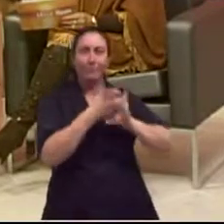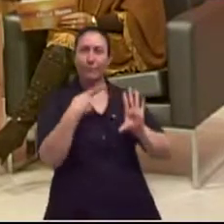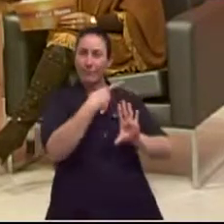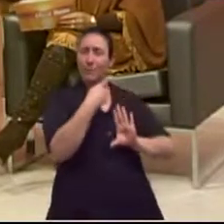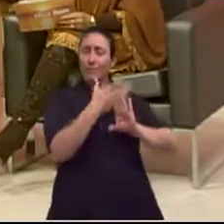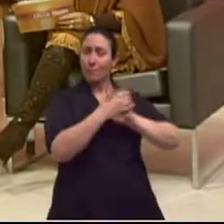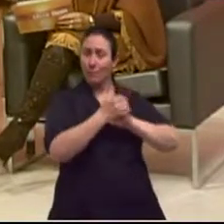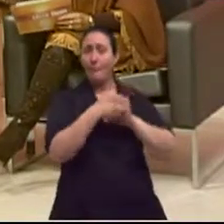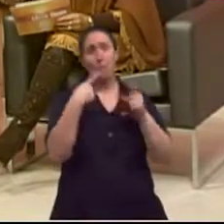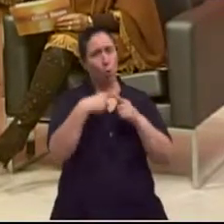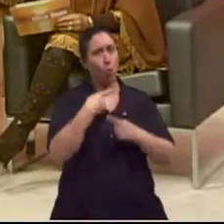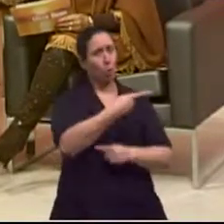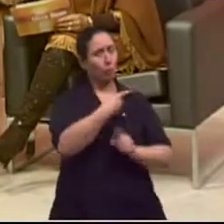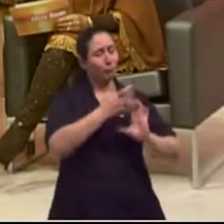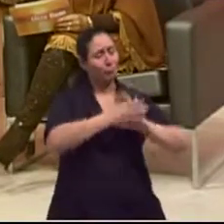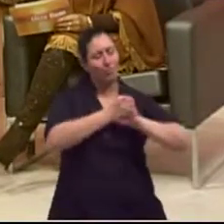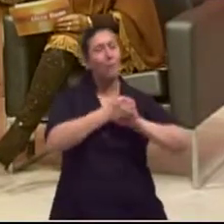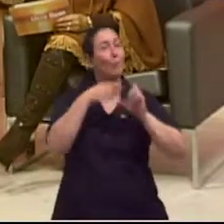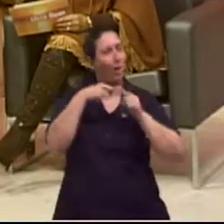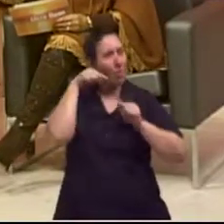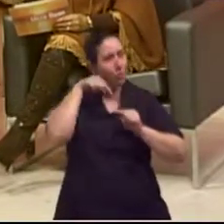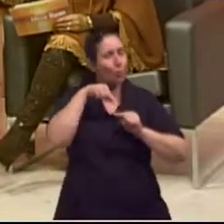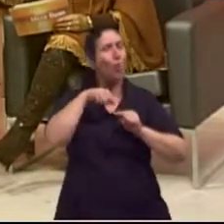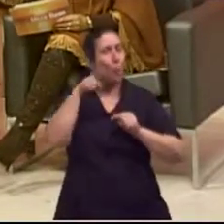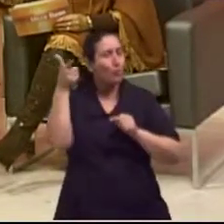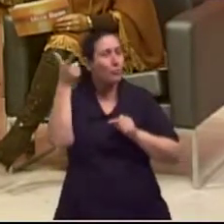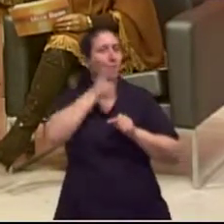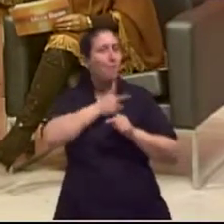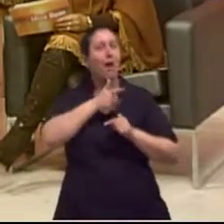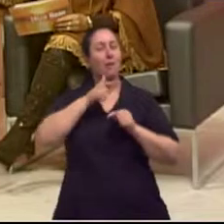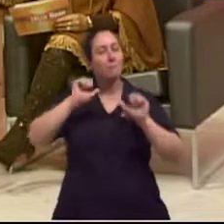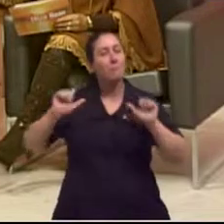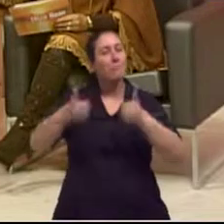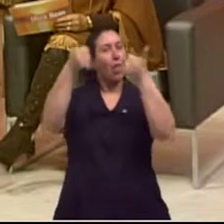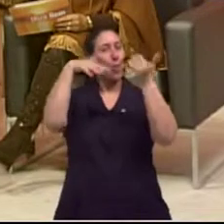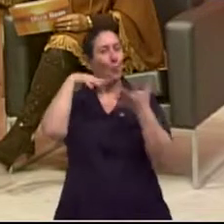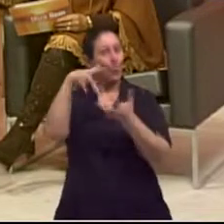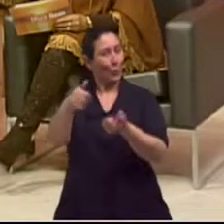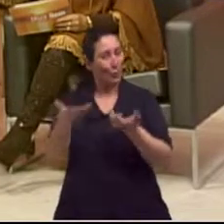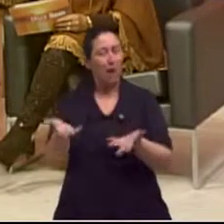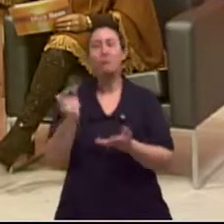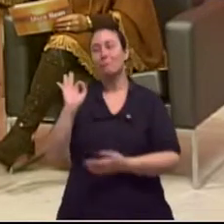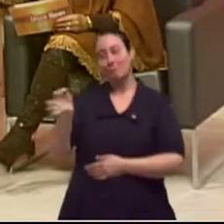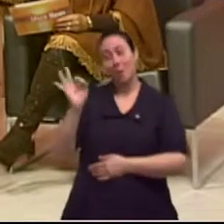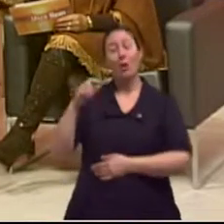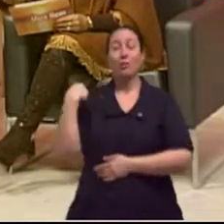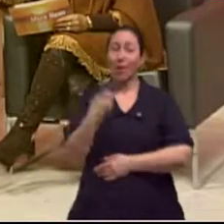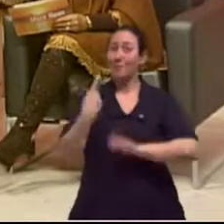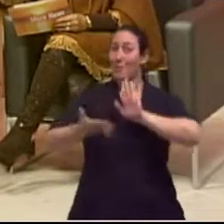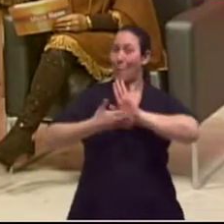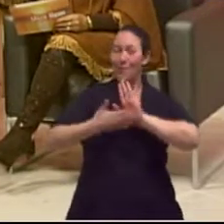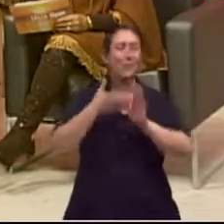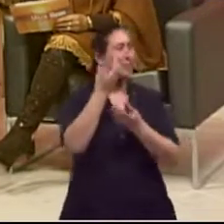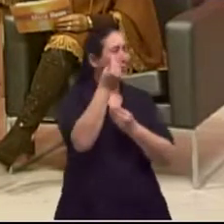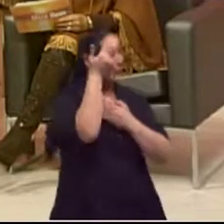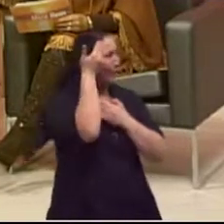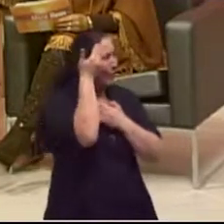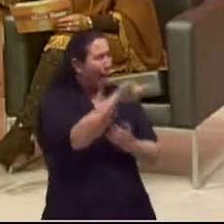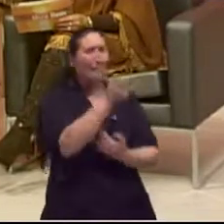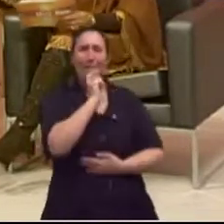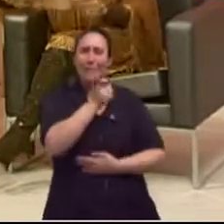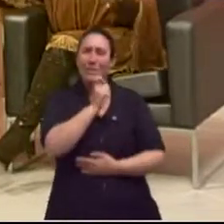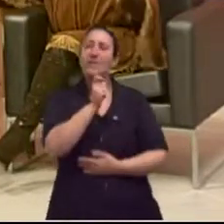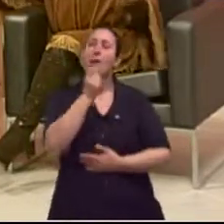porque nós vamos terminar de mãos dadas. Porque assim é que a gente consegue um mundo melhor, Maurício? Com Essa é nossa proposta. Muito obrigada pela